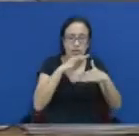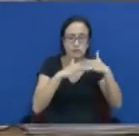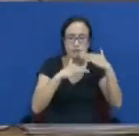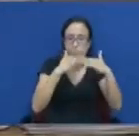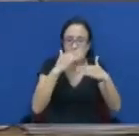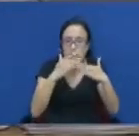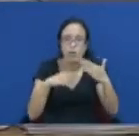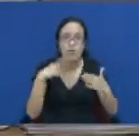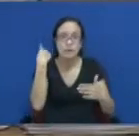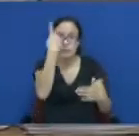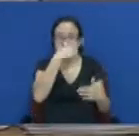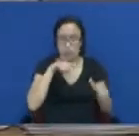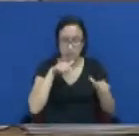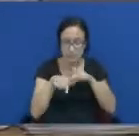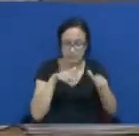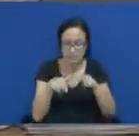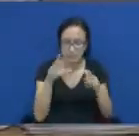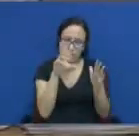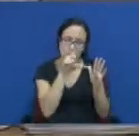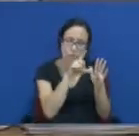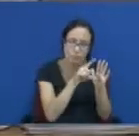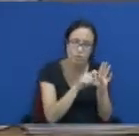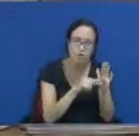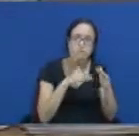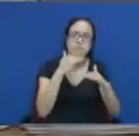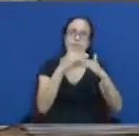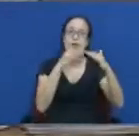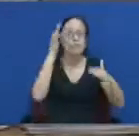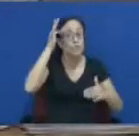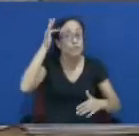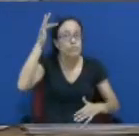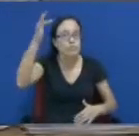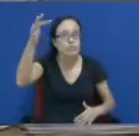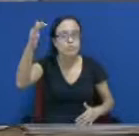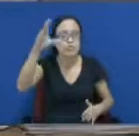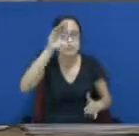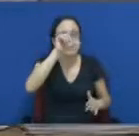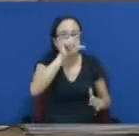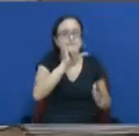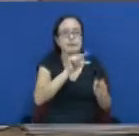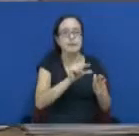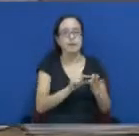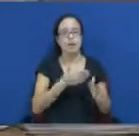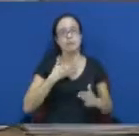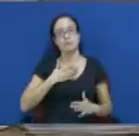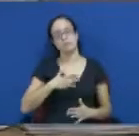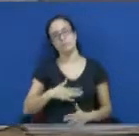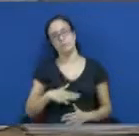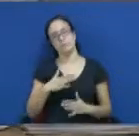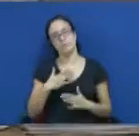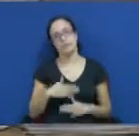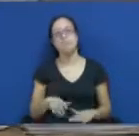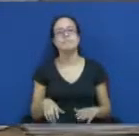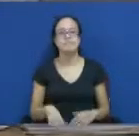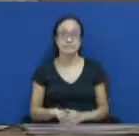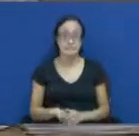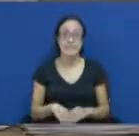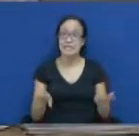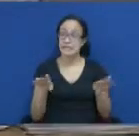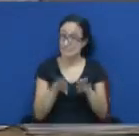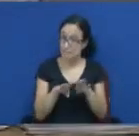paulatina, para que, em um futuro breve, nós consigamos reduzir a jornada para as monitoras. E vale a pena lembrar que tem a redução da jornada para